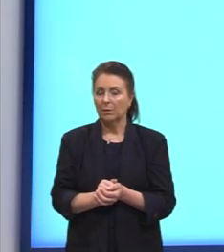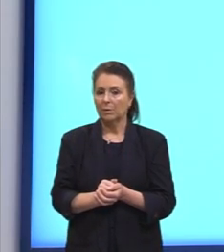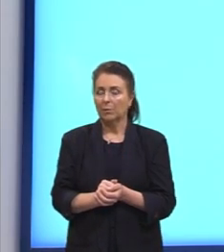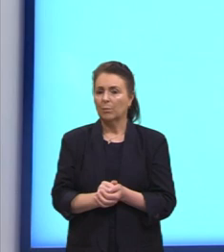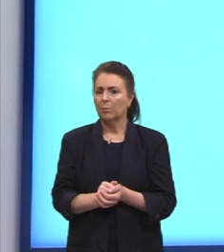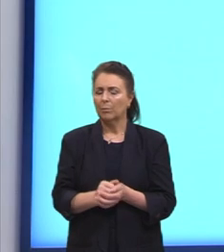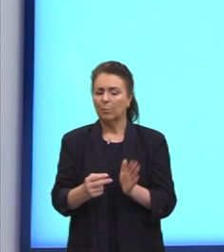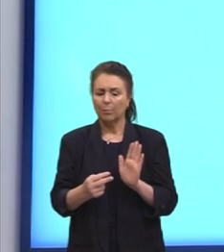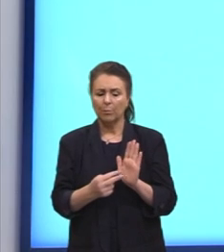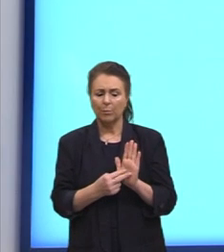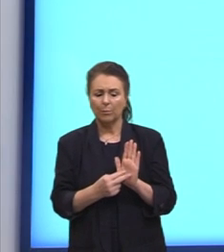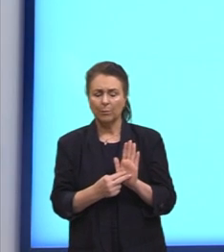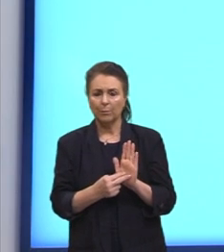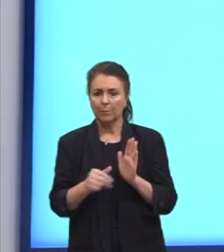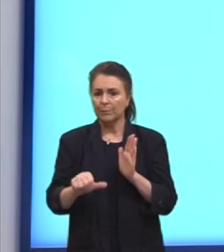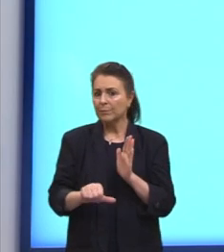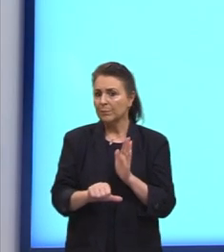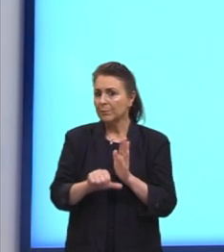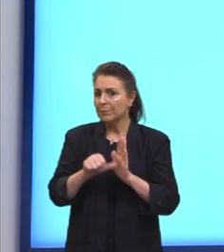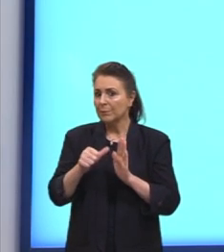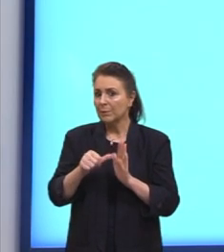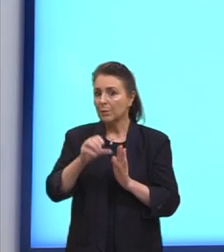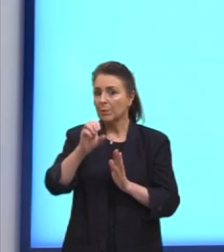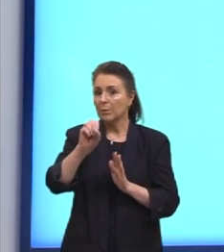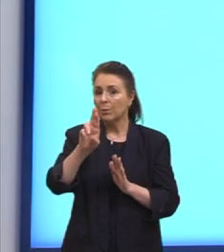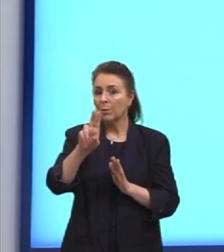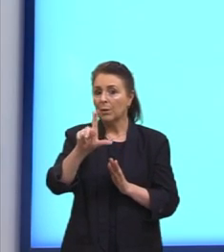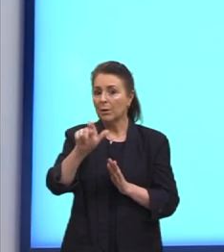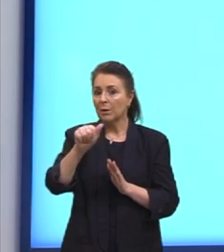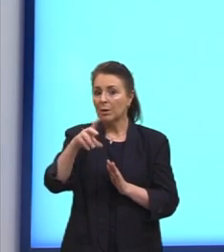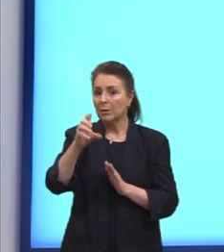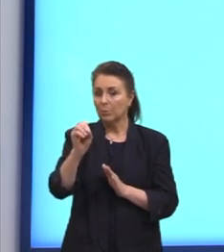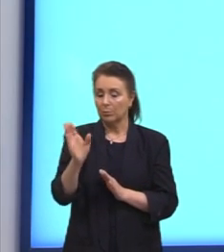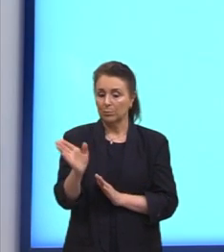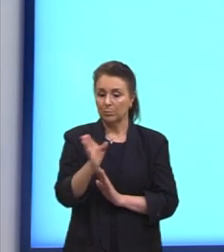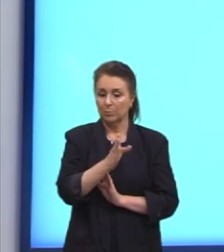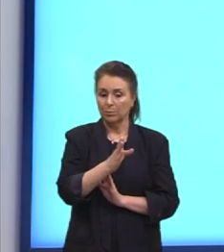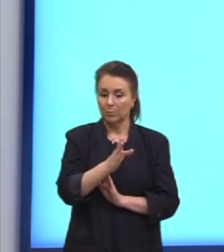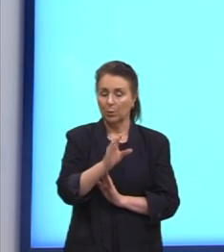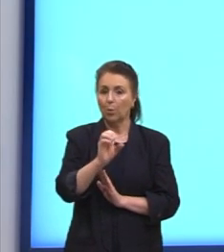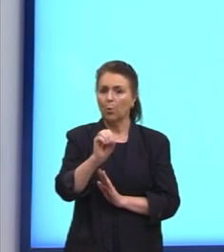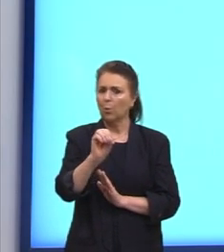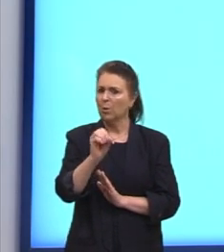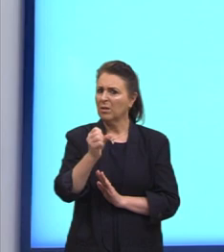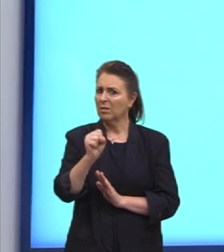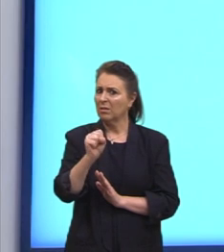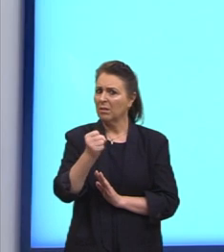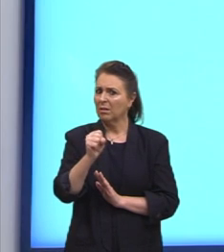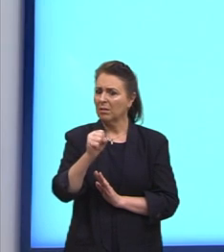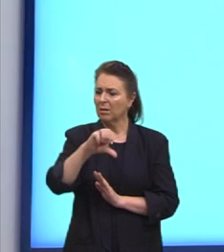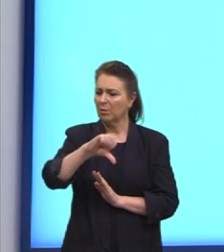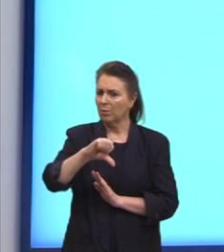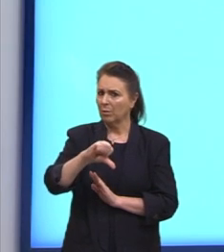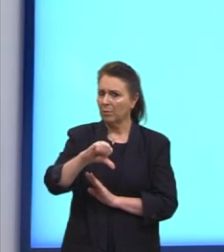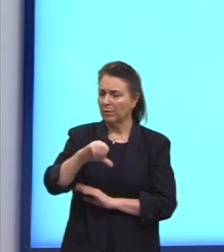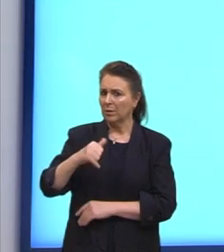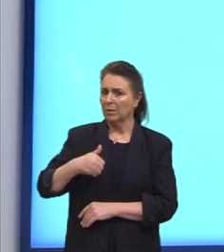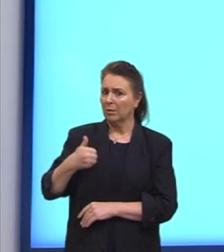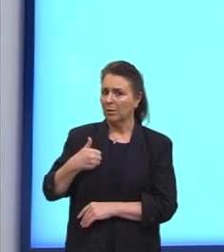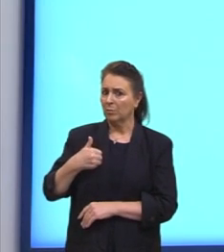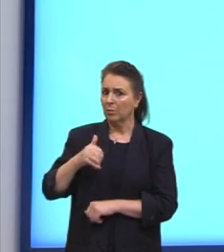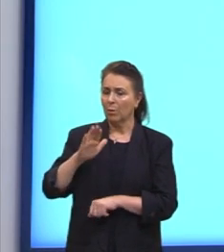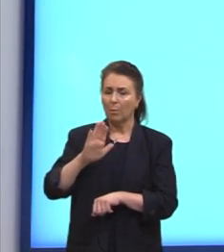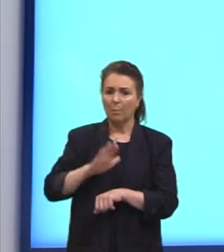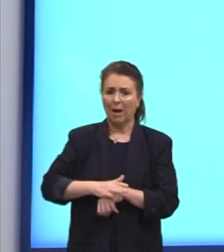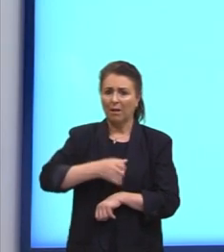ver? O primeiro que vem ali, o Orlando, ele tem 89 anos. Ele é o mais velho, né, então ele vai